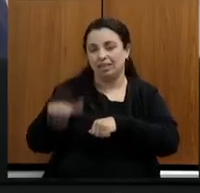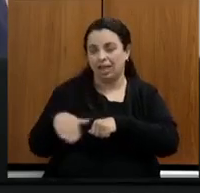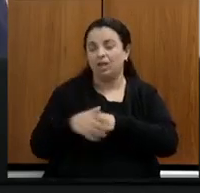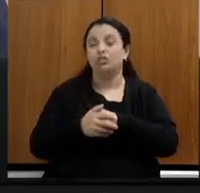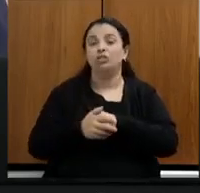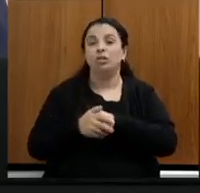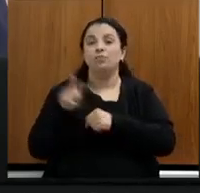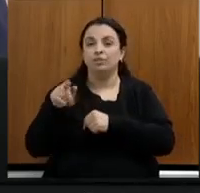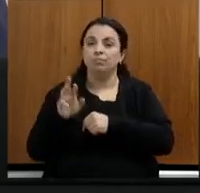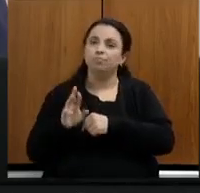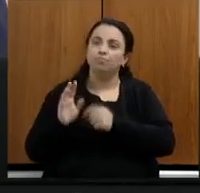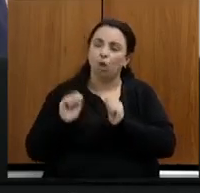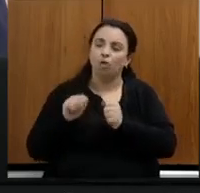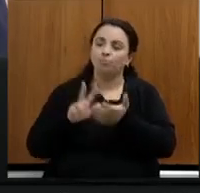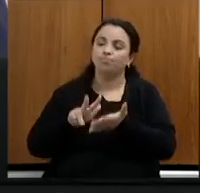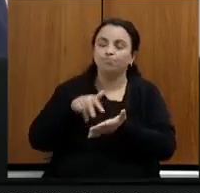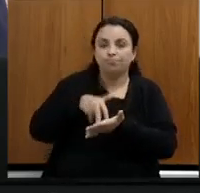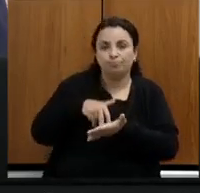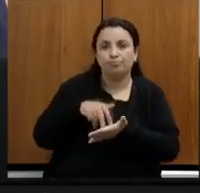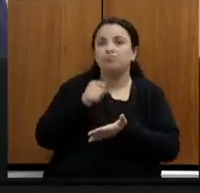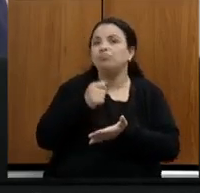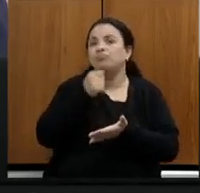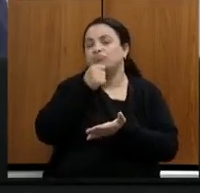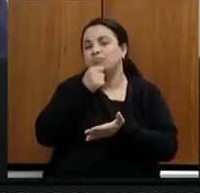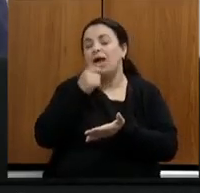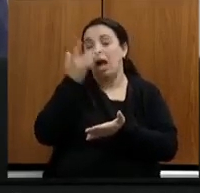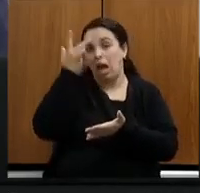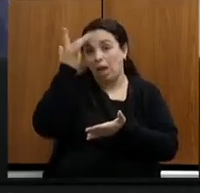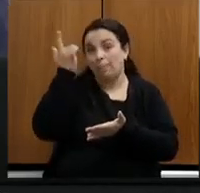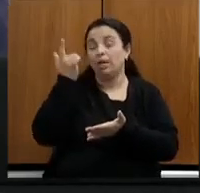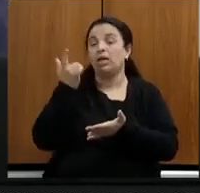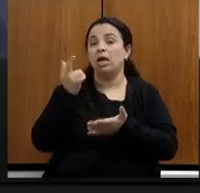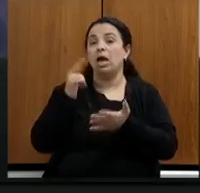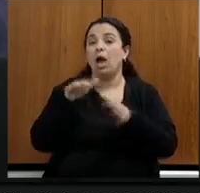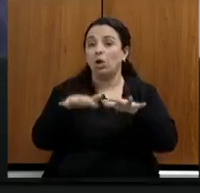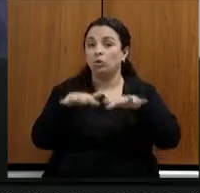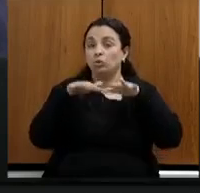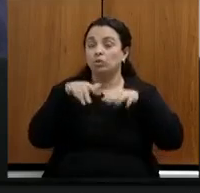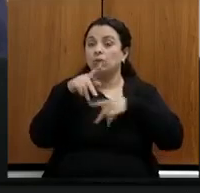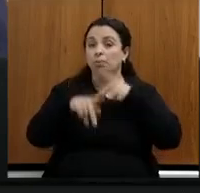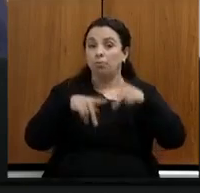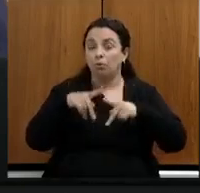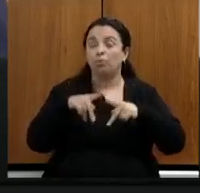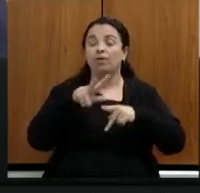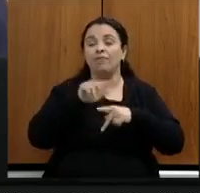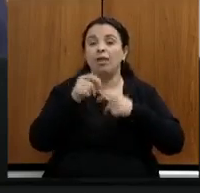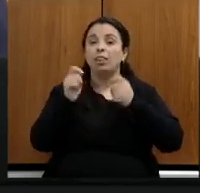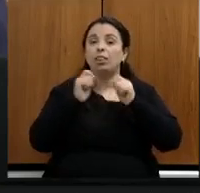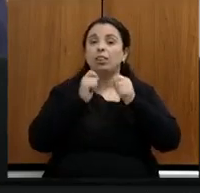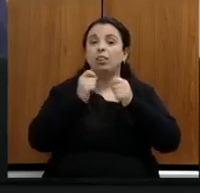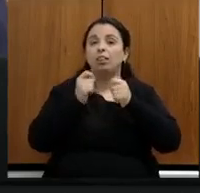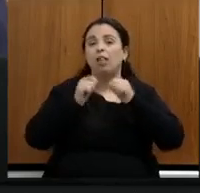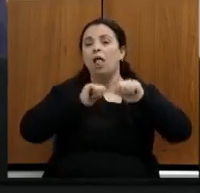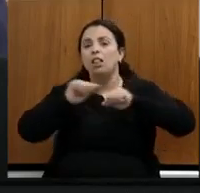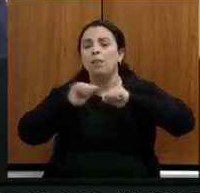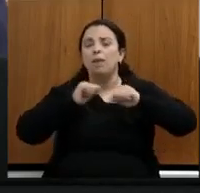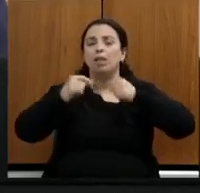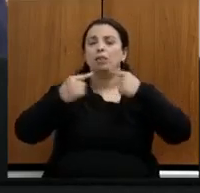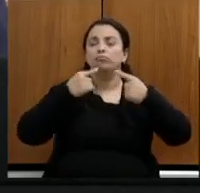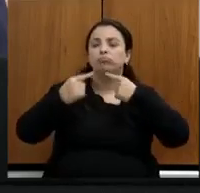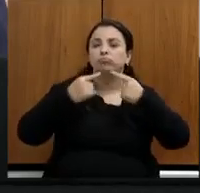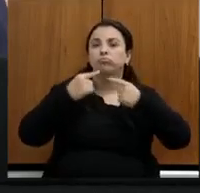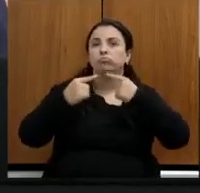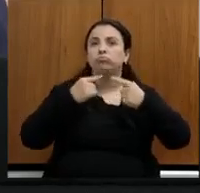audiência pública que terá amanhã que vai debater o assunto de um projeto de lei em relação à